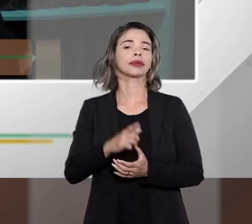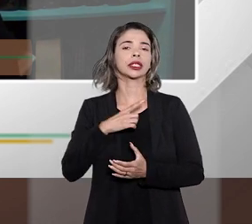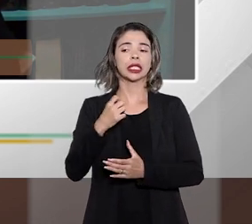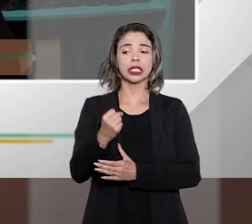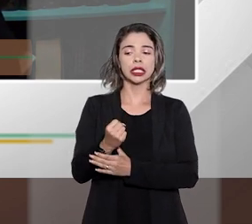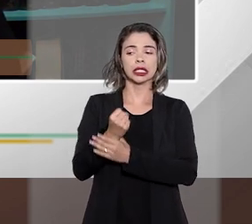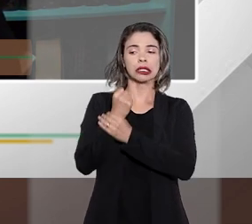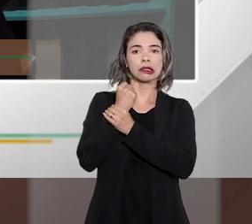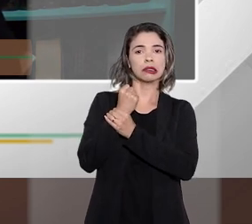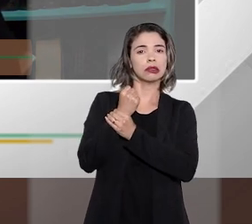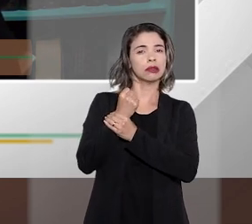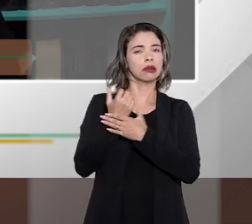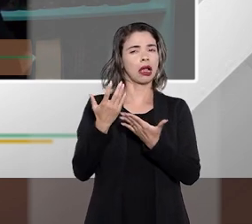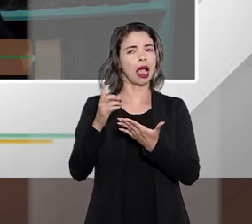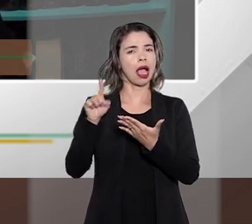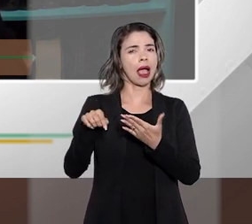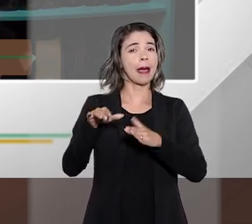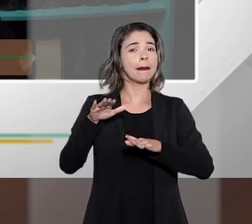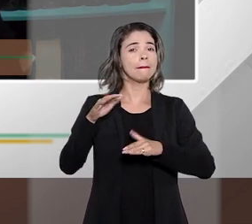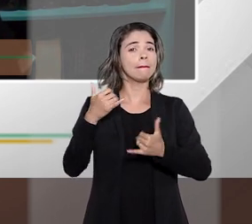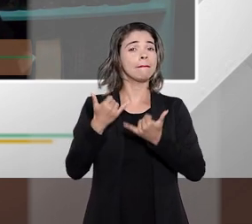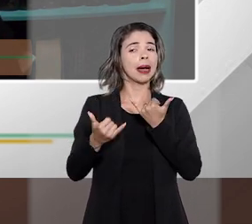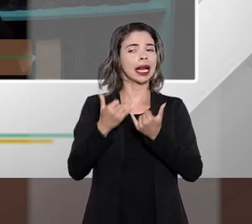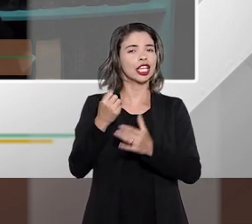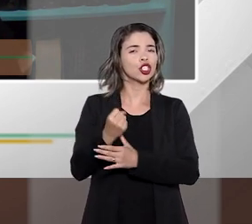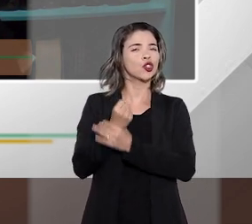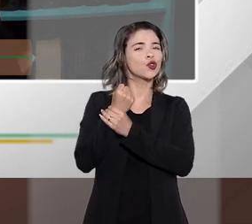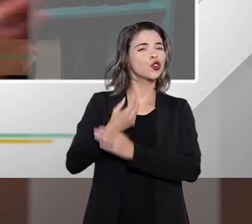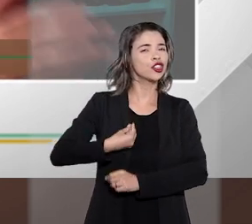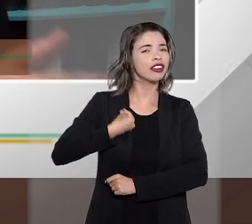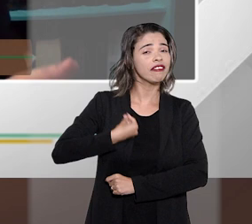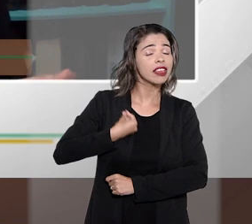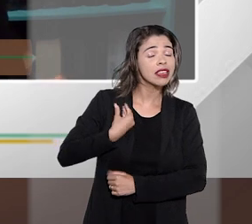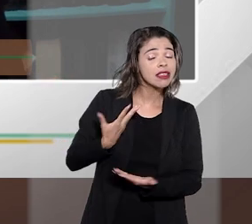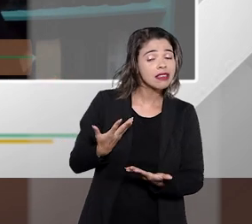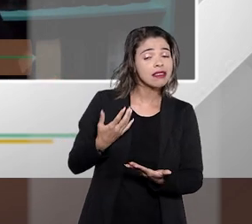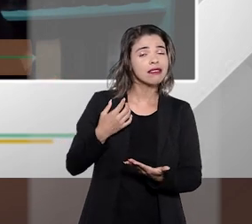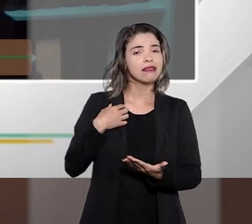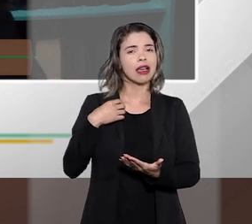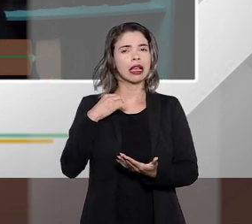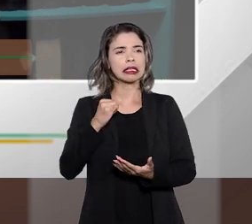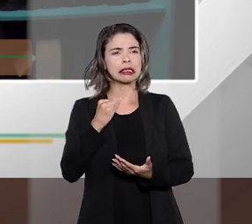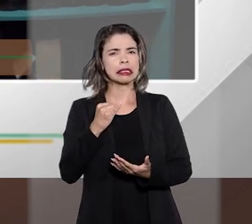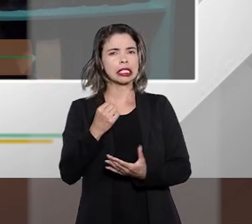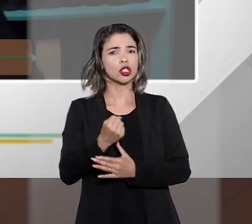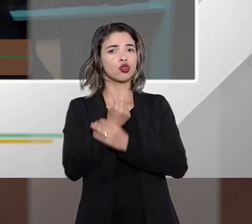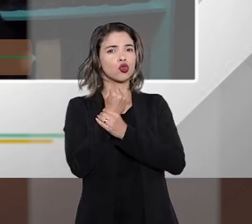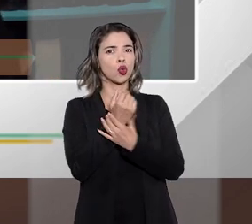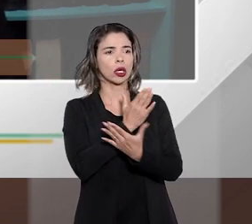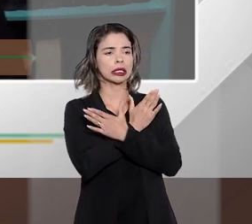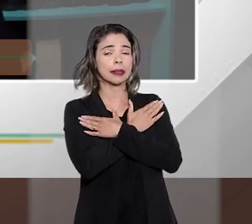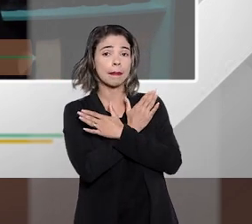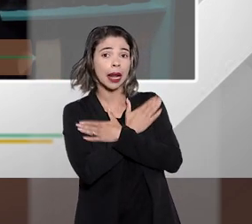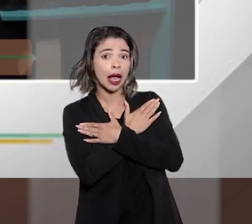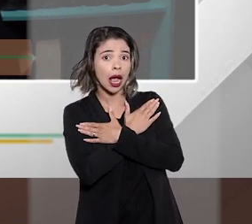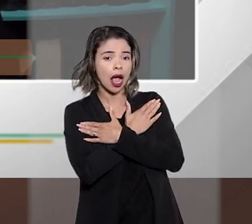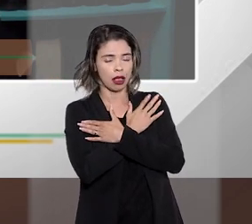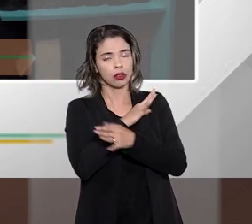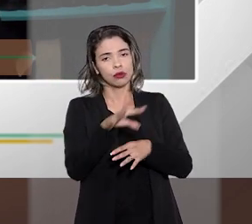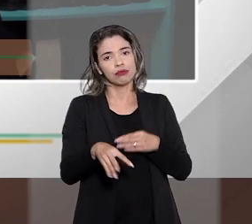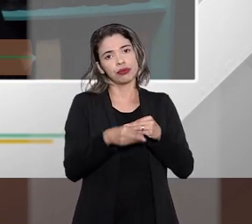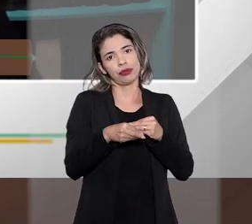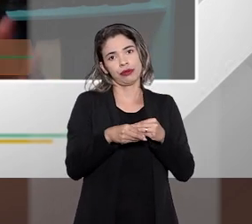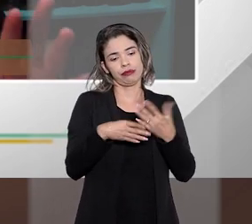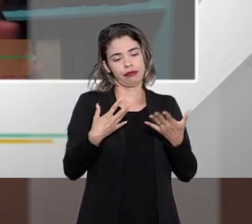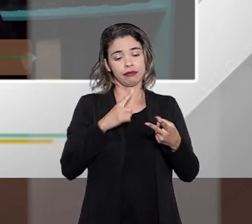um seguro prestamista, que seria uma espécie de seguro de vida, um seguro em caso de desemprego, então isso